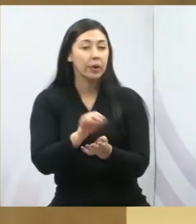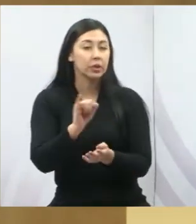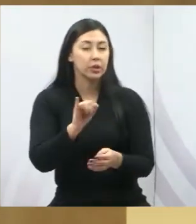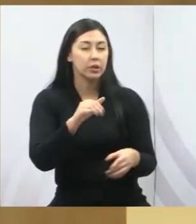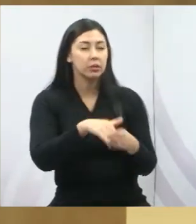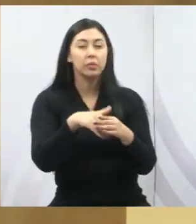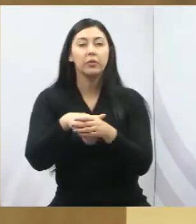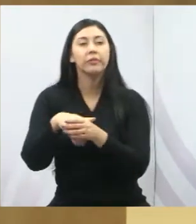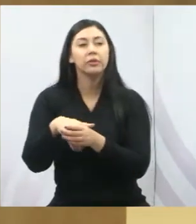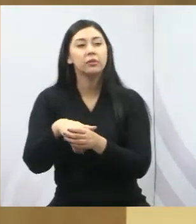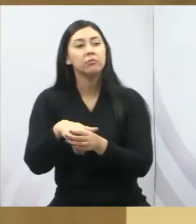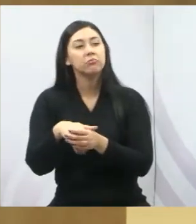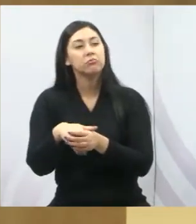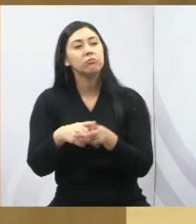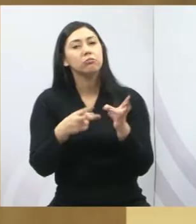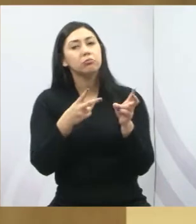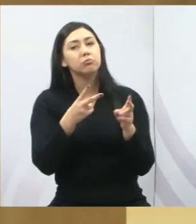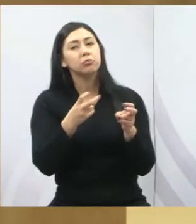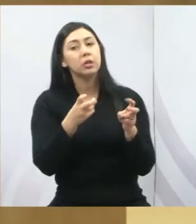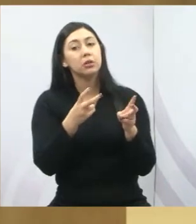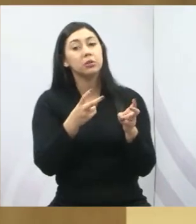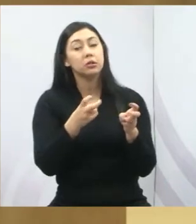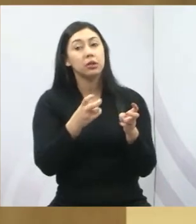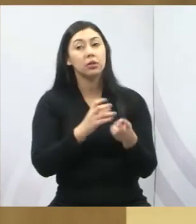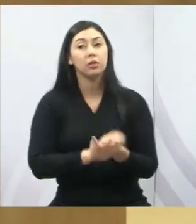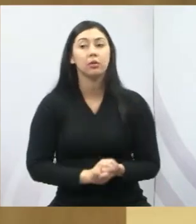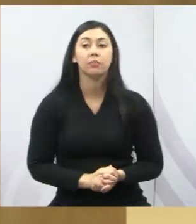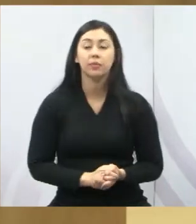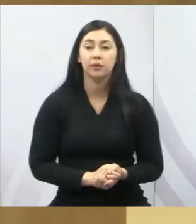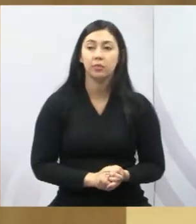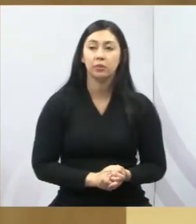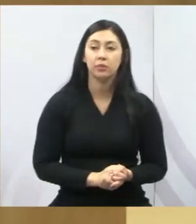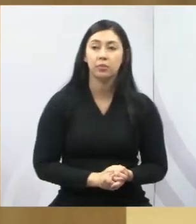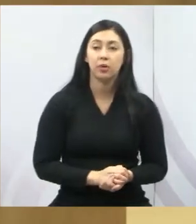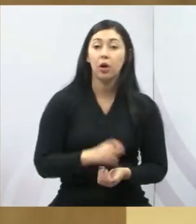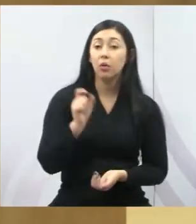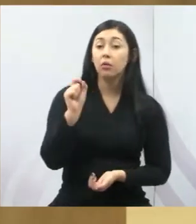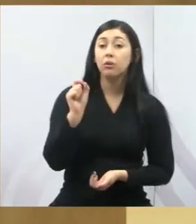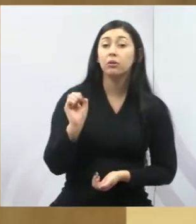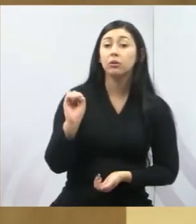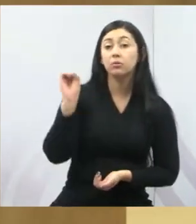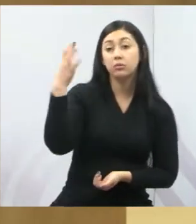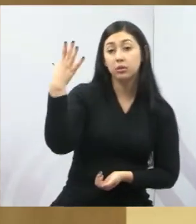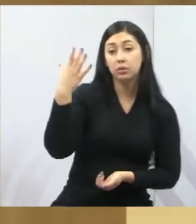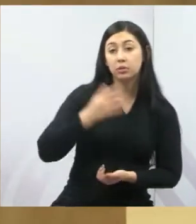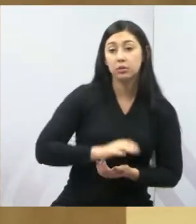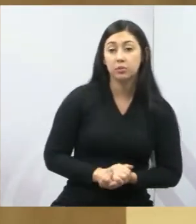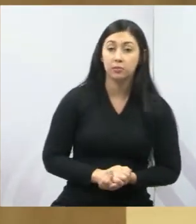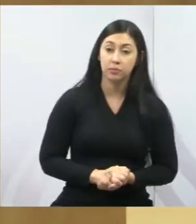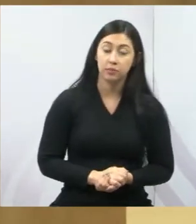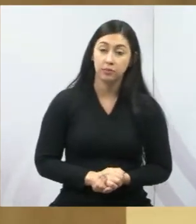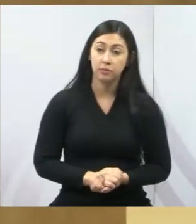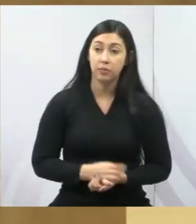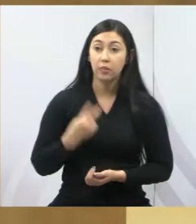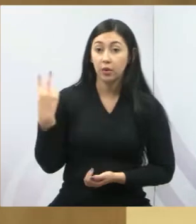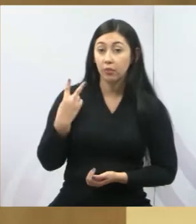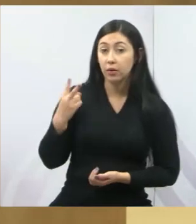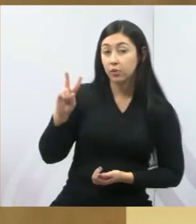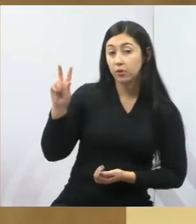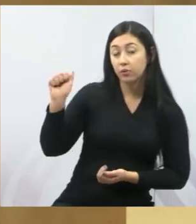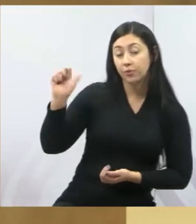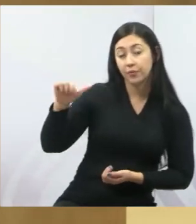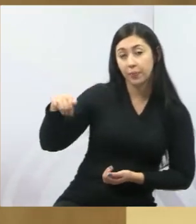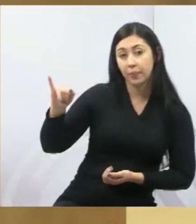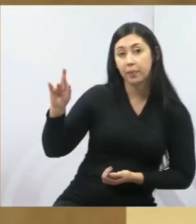até consiga ter uma percepção do que está acontecendo. O vereador Valmir subiu